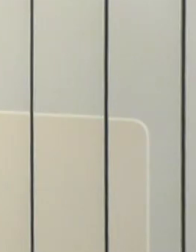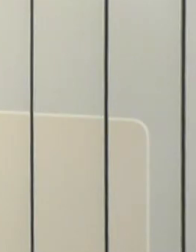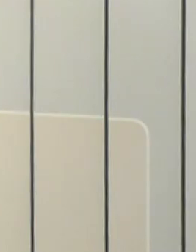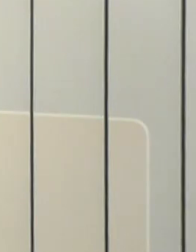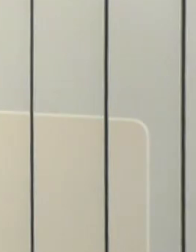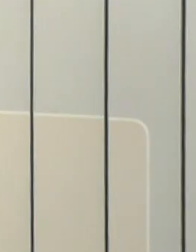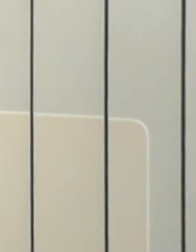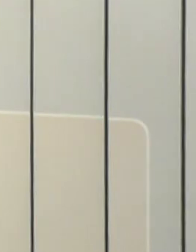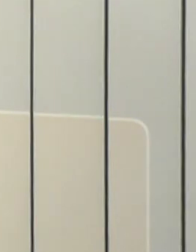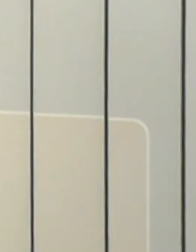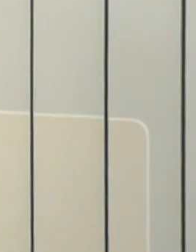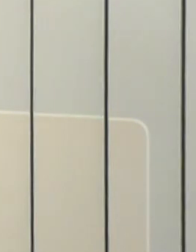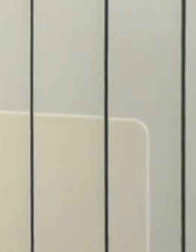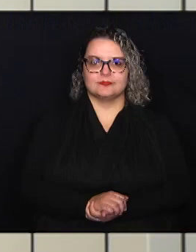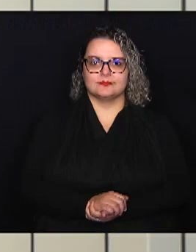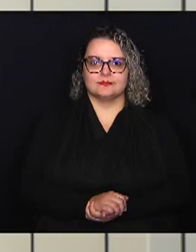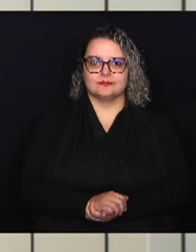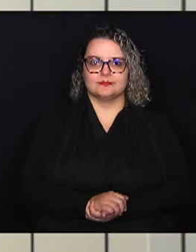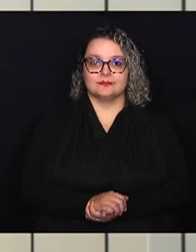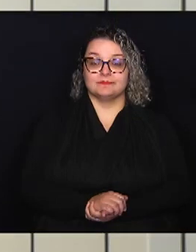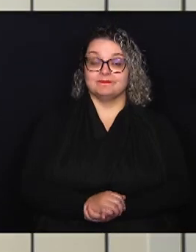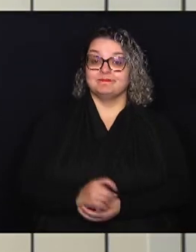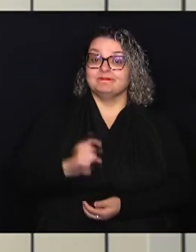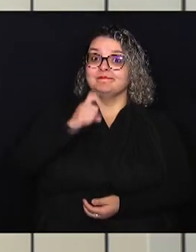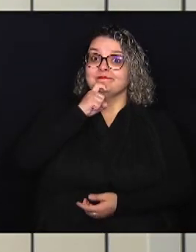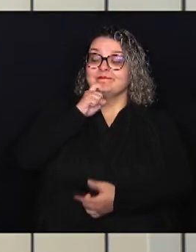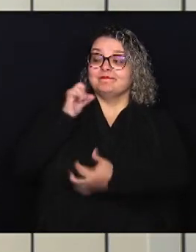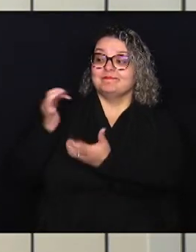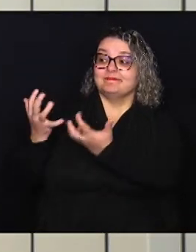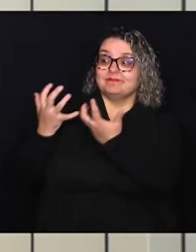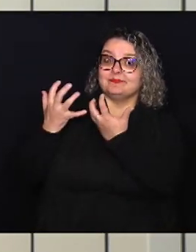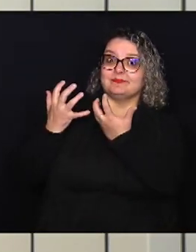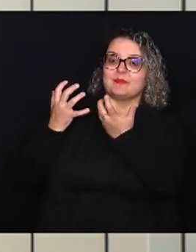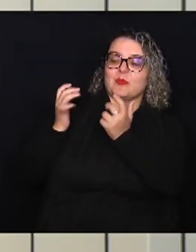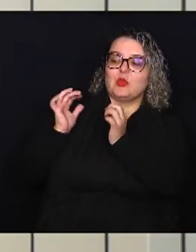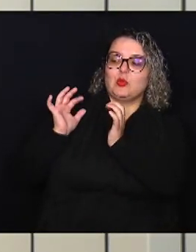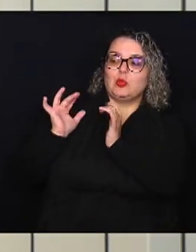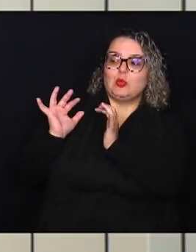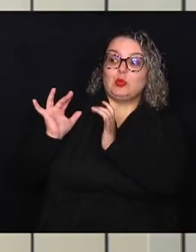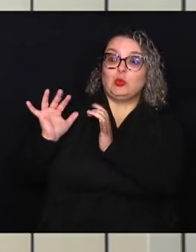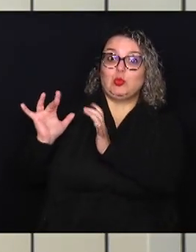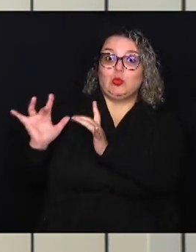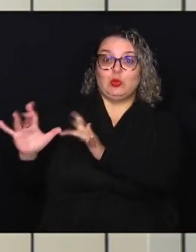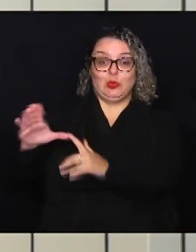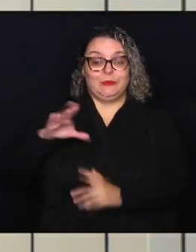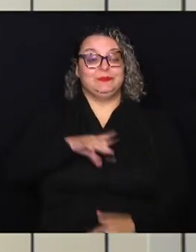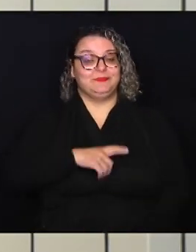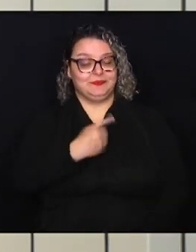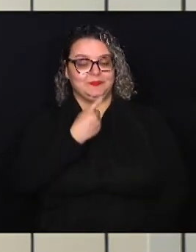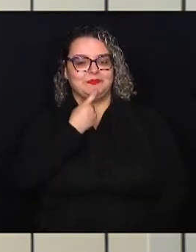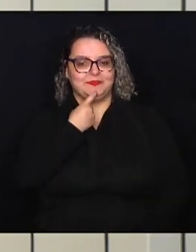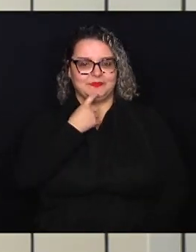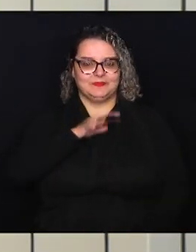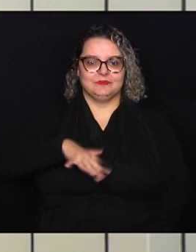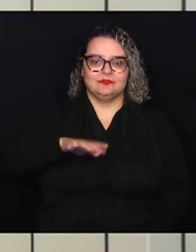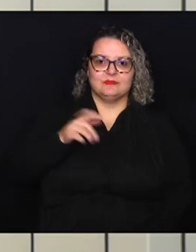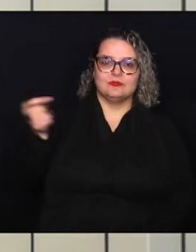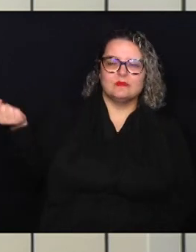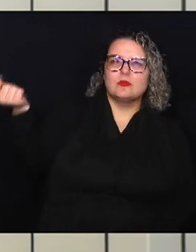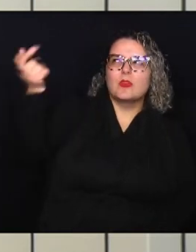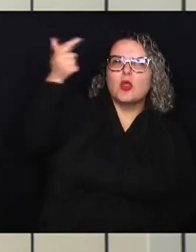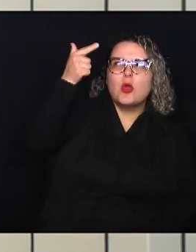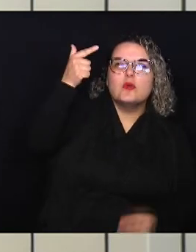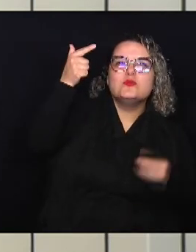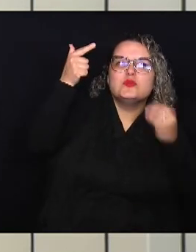A massa de ar frio começa a se afastar de Campinas e região Hoje o sol já está tentando